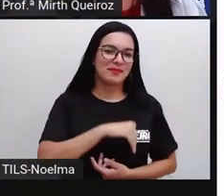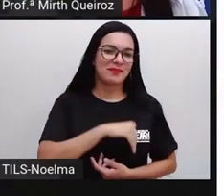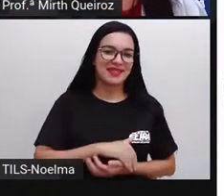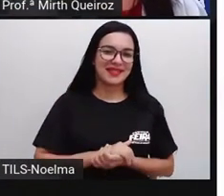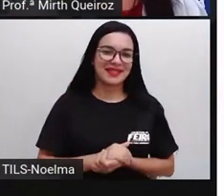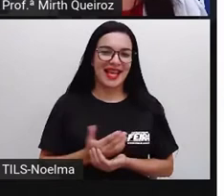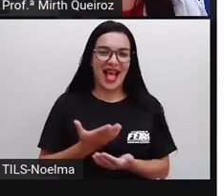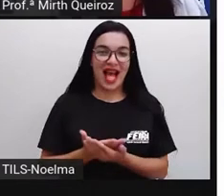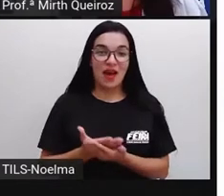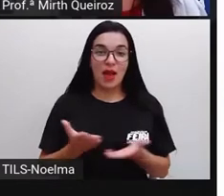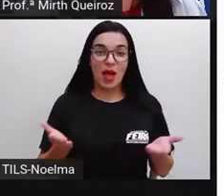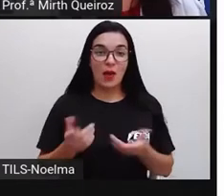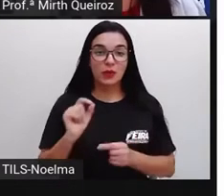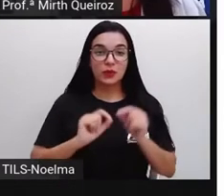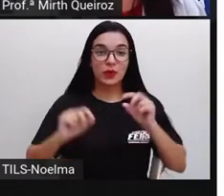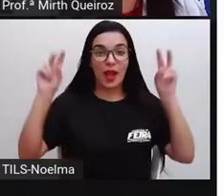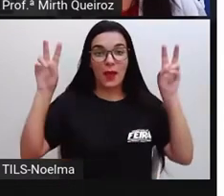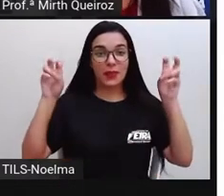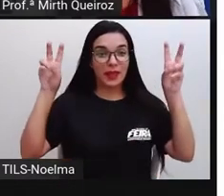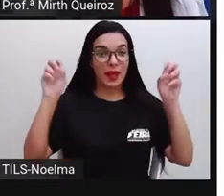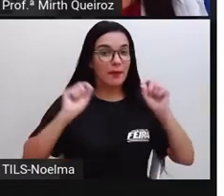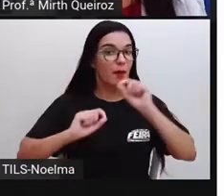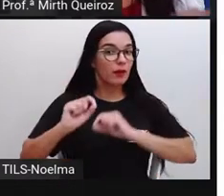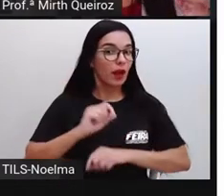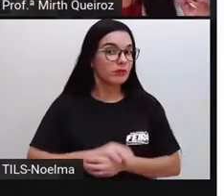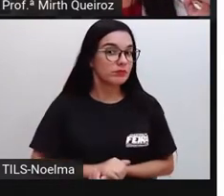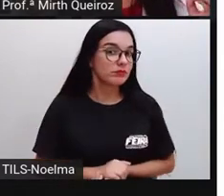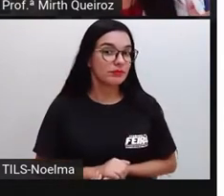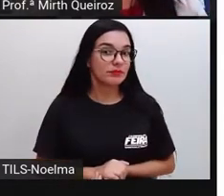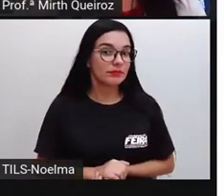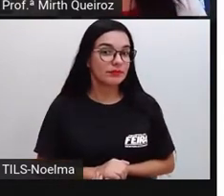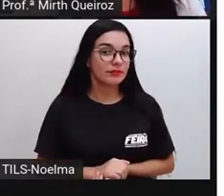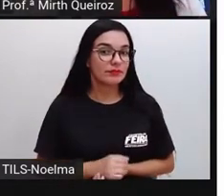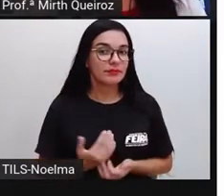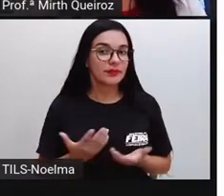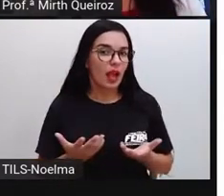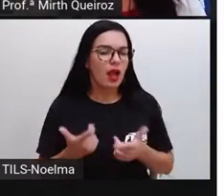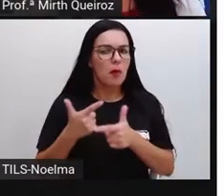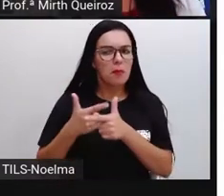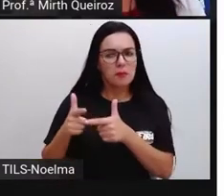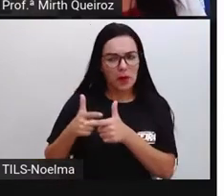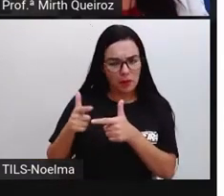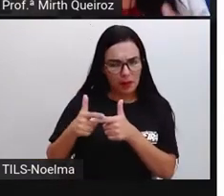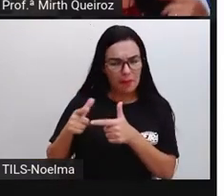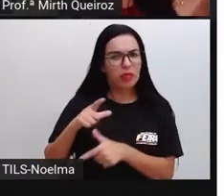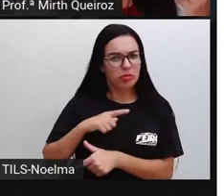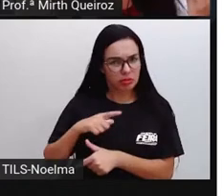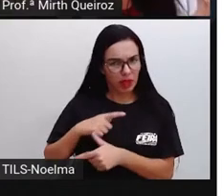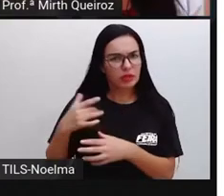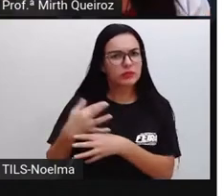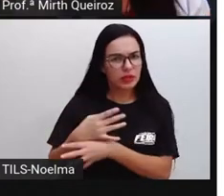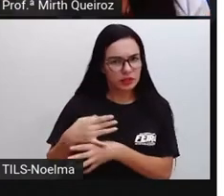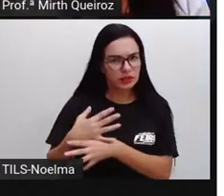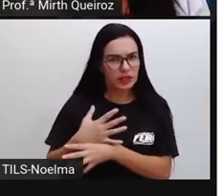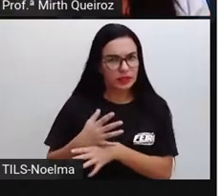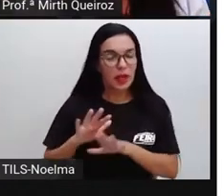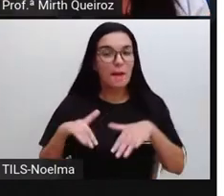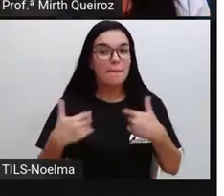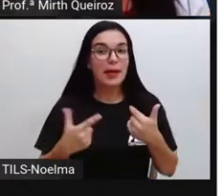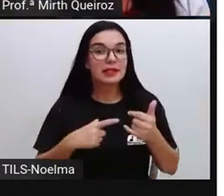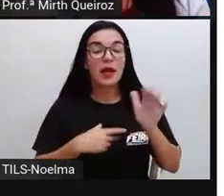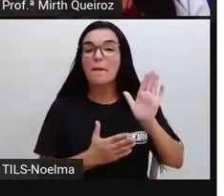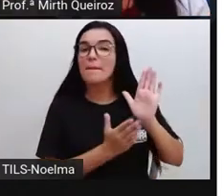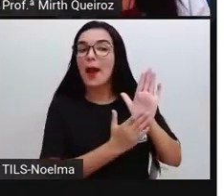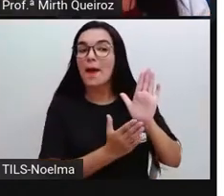Na aula de hoje nós falaremos sobre os problemas da cidade, né? Nós vamos propor medidas